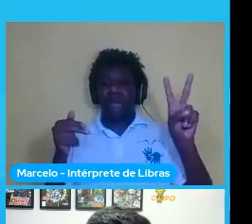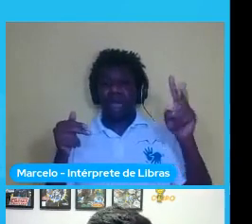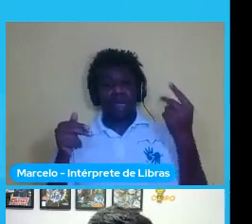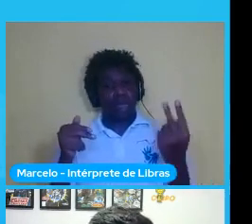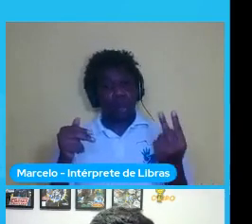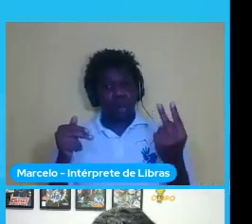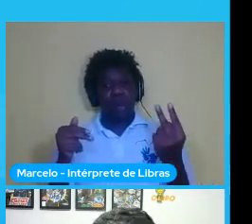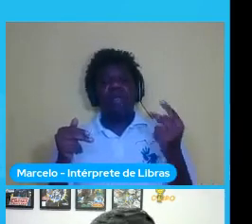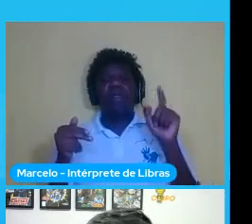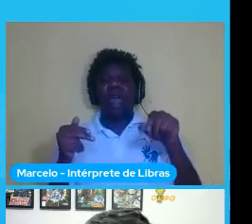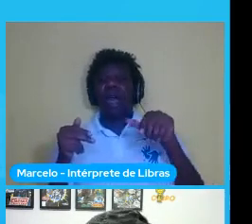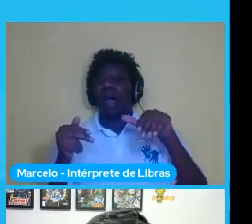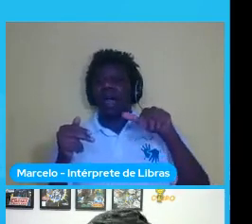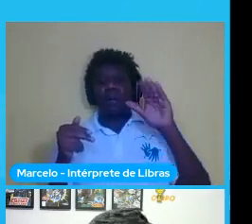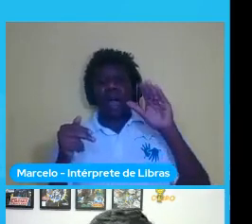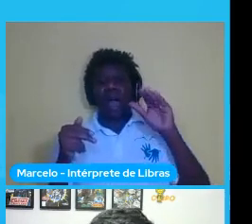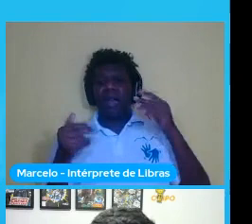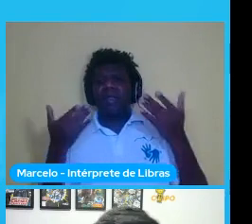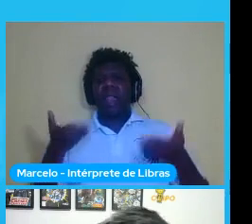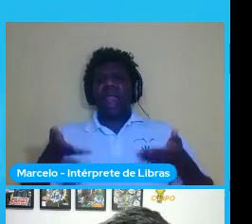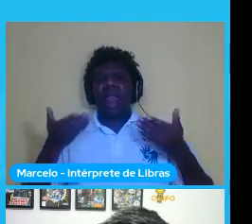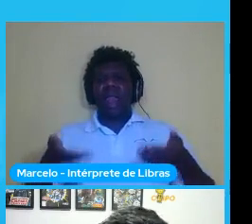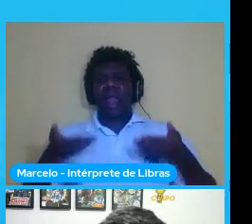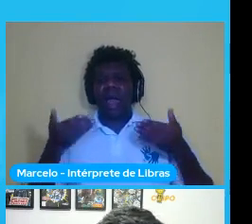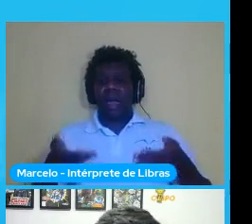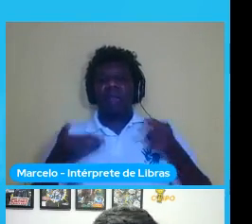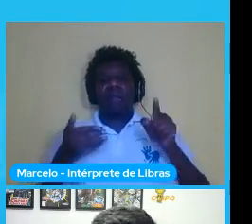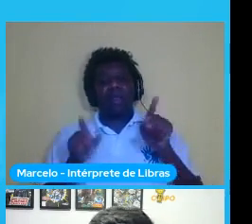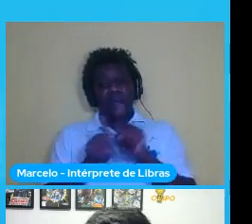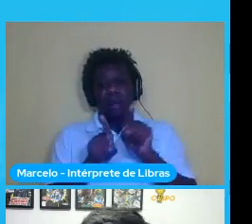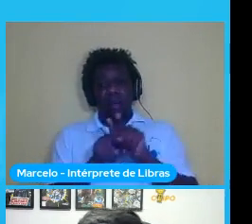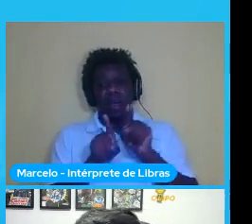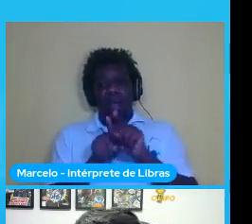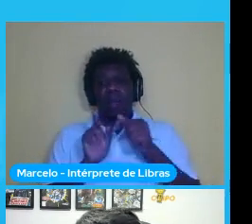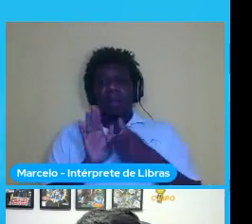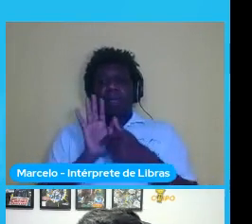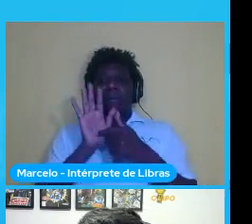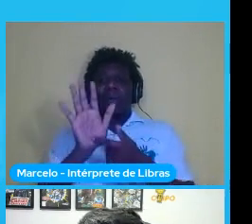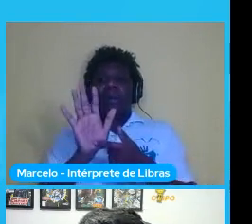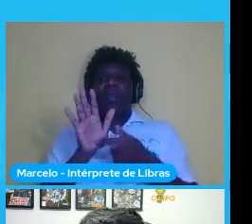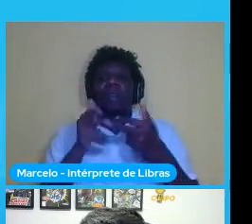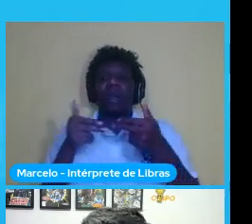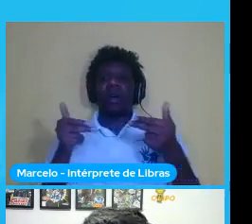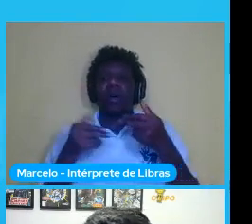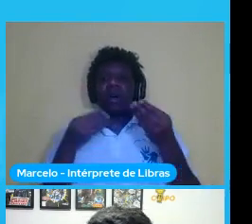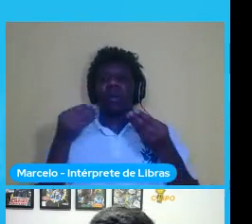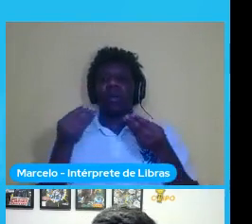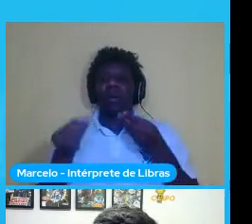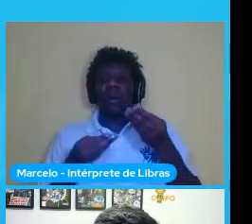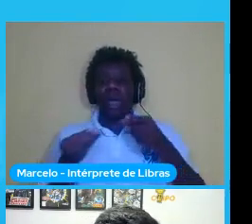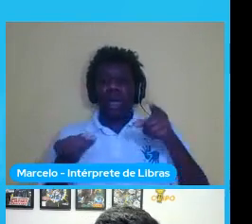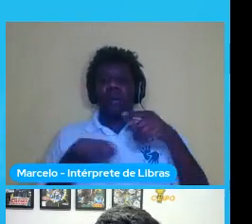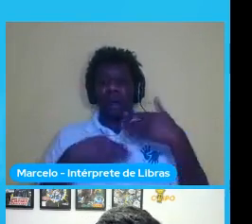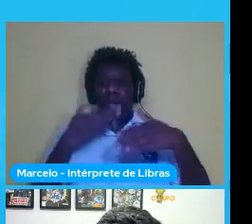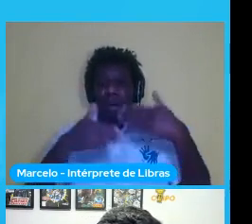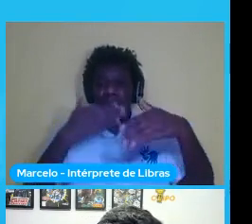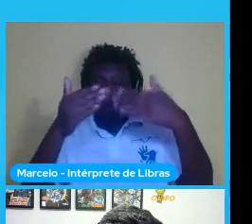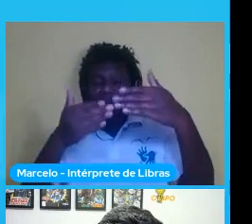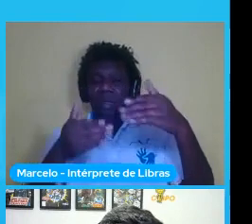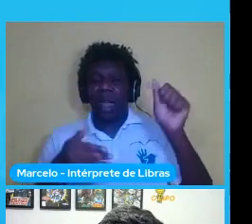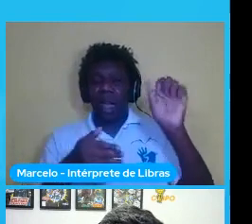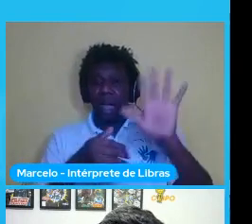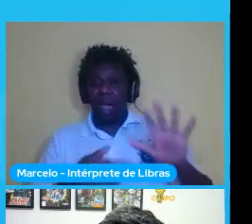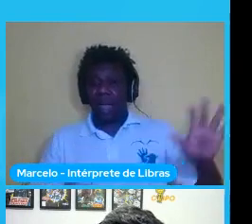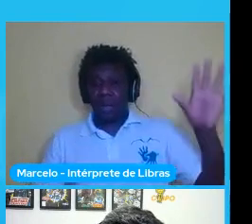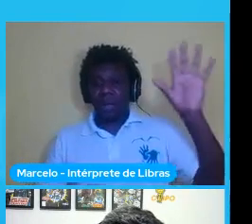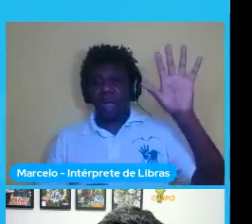é bem mais leve ela também é representada por camadas convolucionais no início para processar a imagem mas ela é bem mais